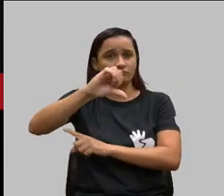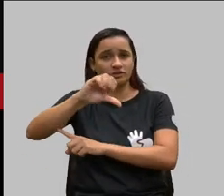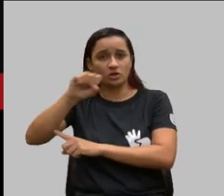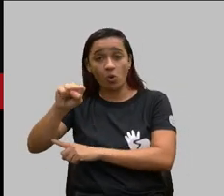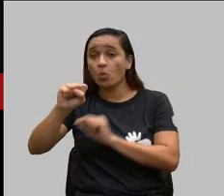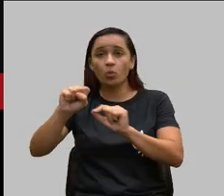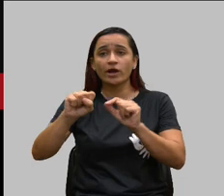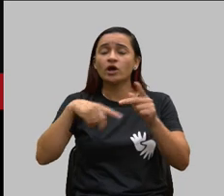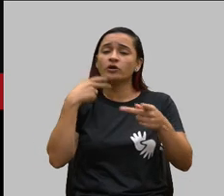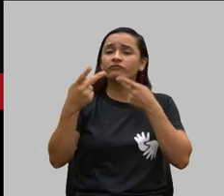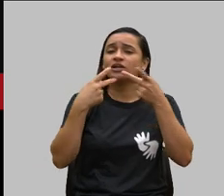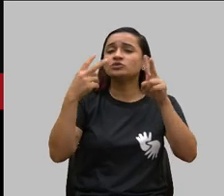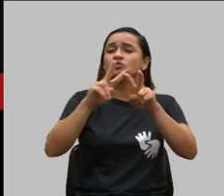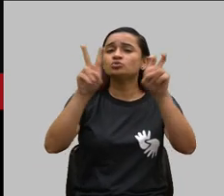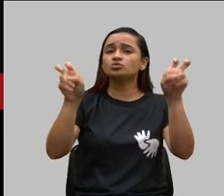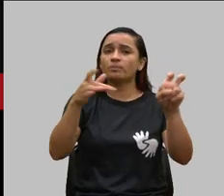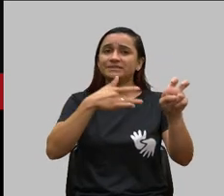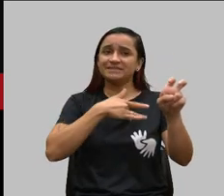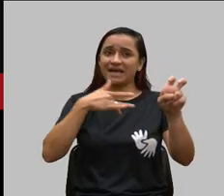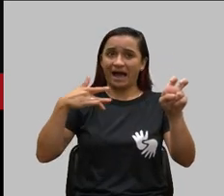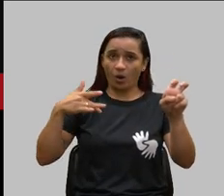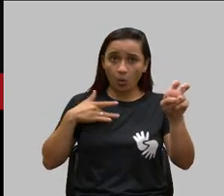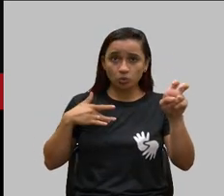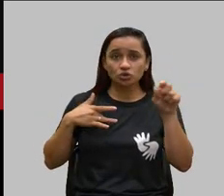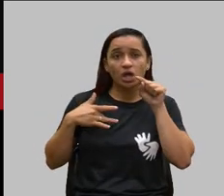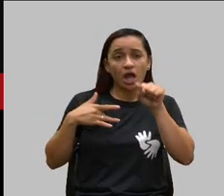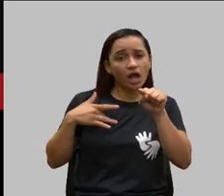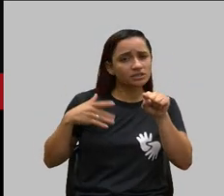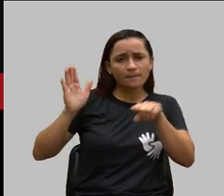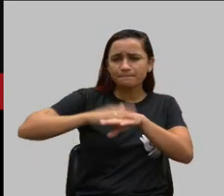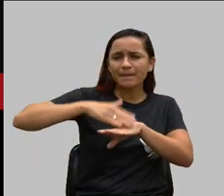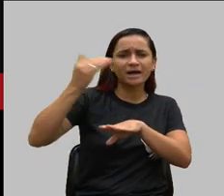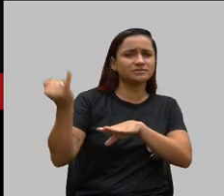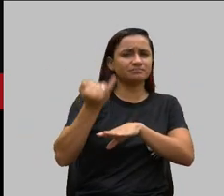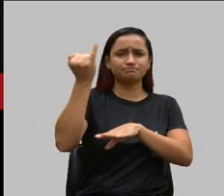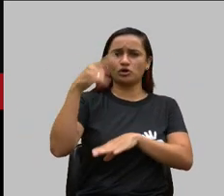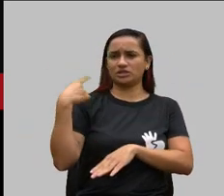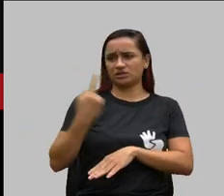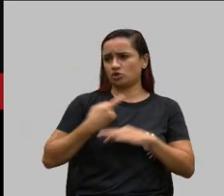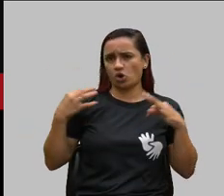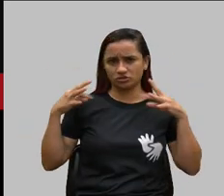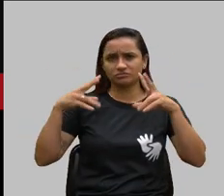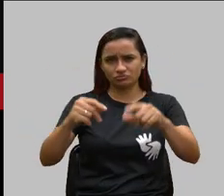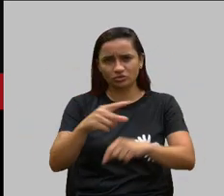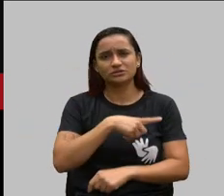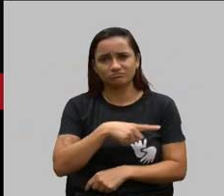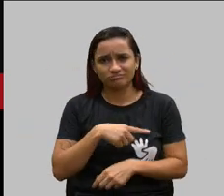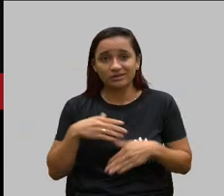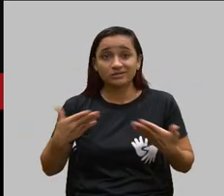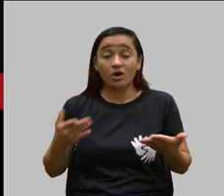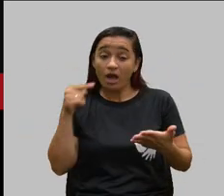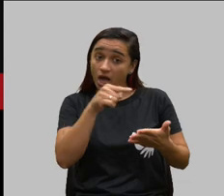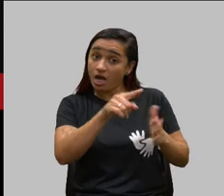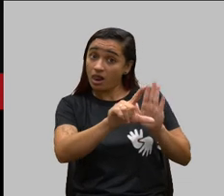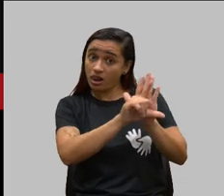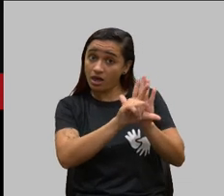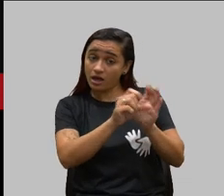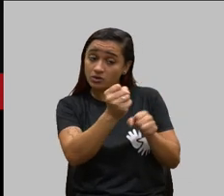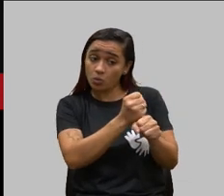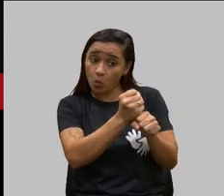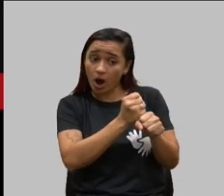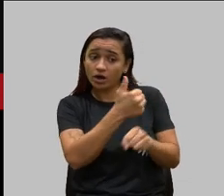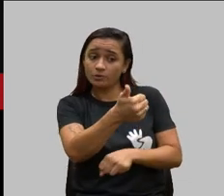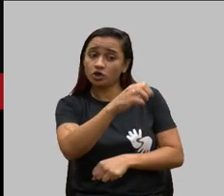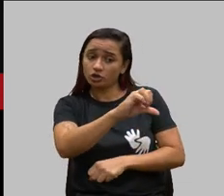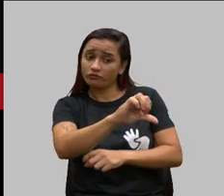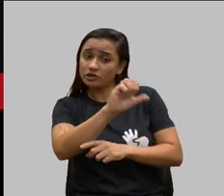esse bem é um bem mais caro que a gente tem a própria lei de 98 já diz o